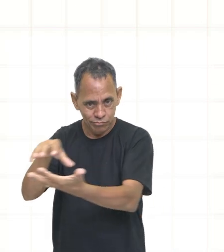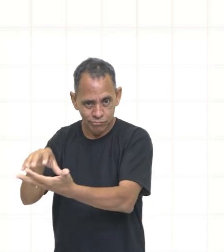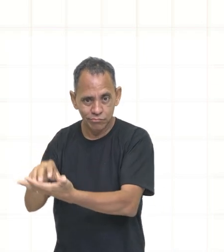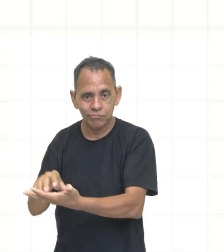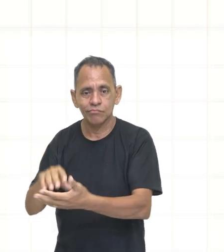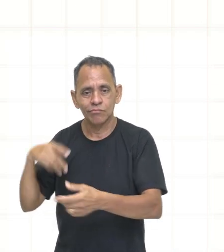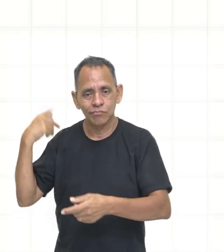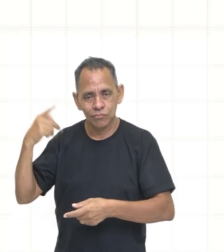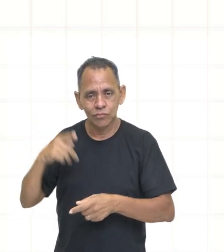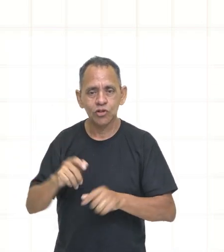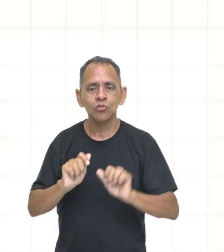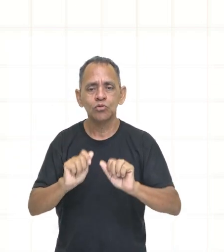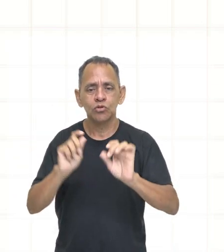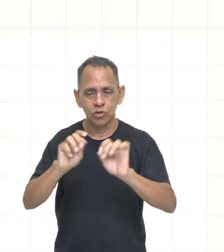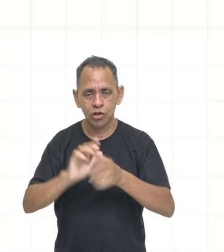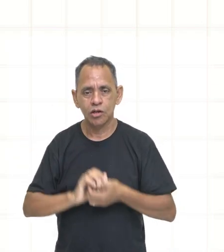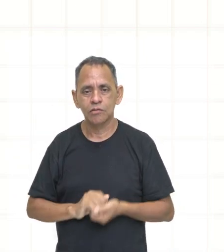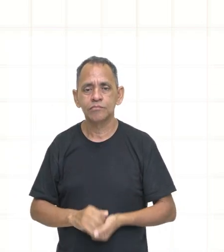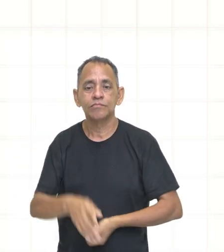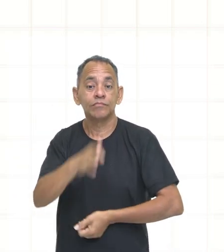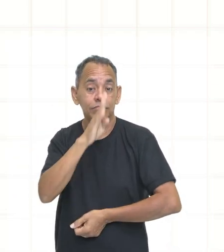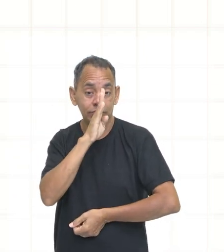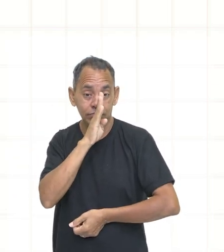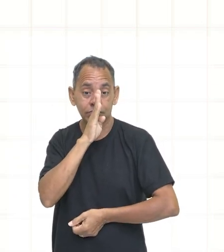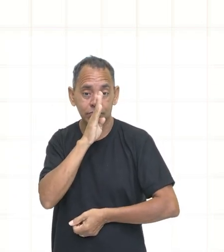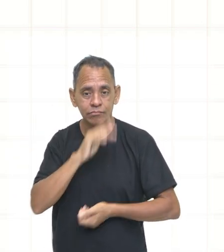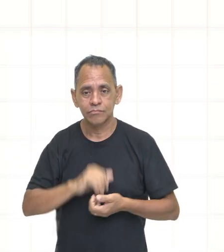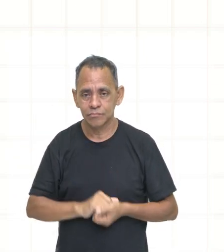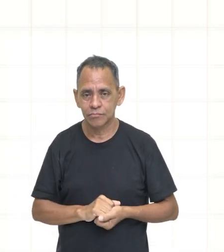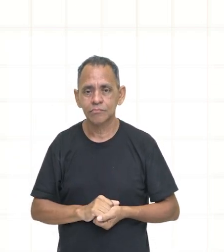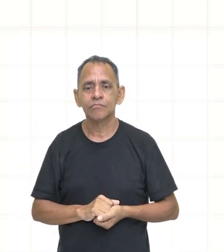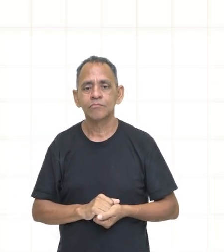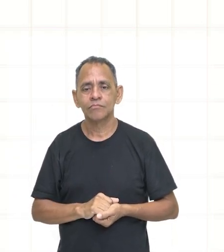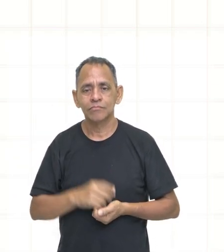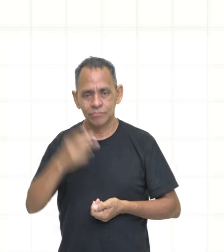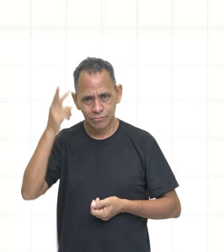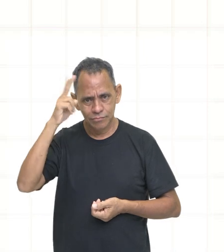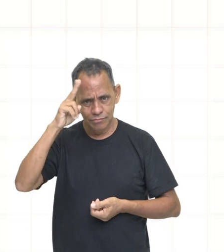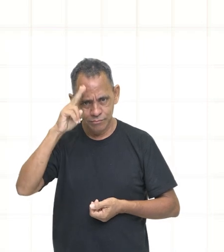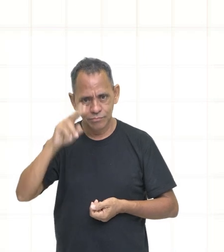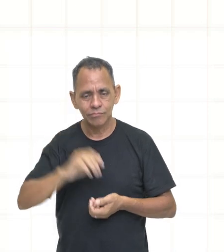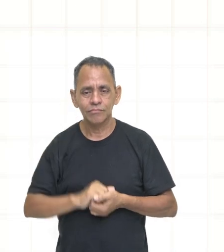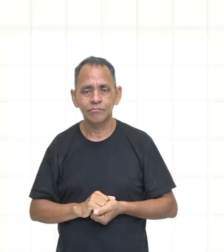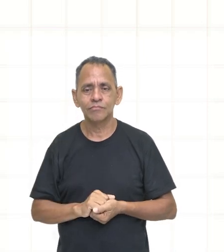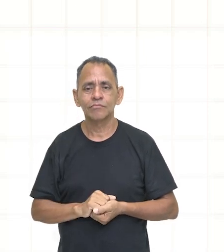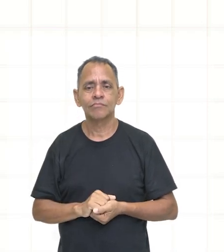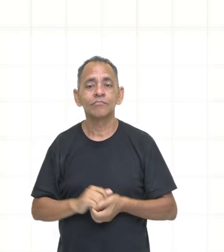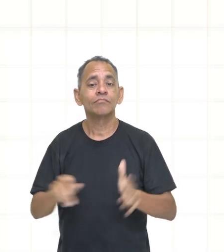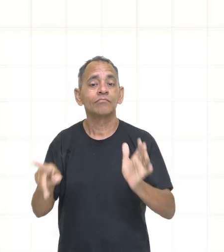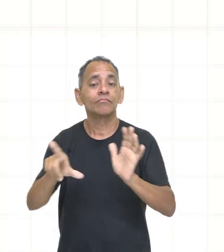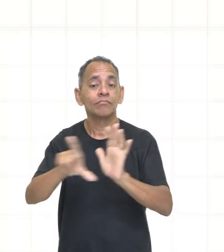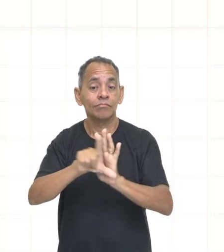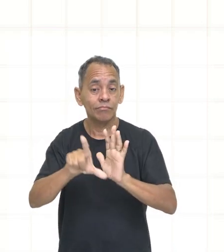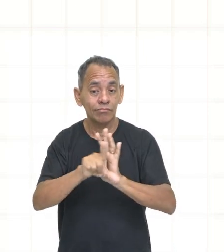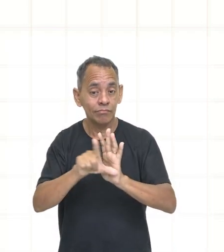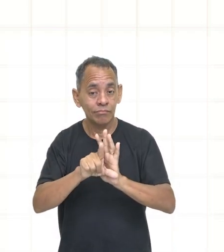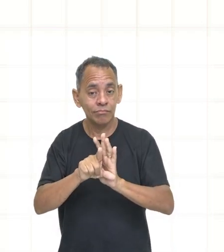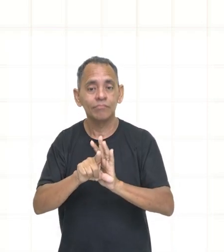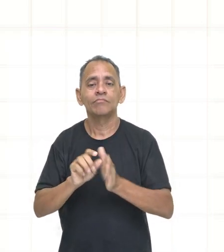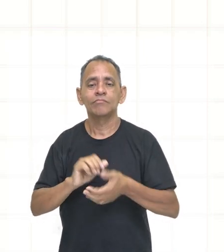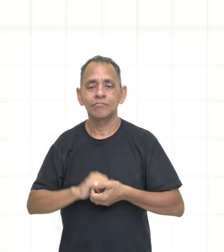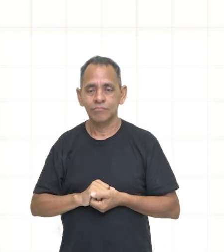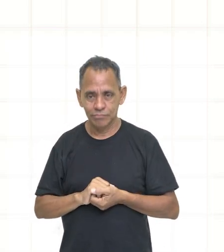amnistia, ela vem nesse período, justamente para tentar fazer com que algumas demandas da